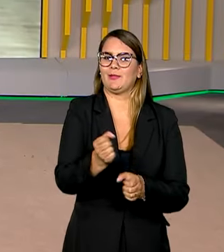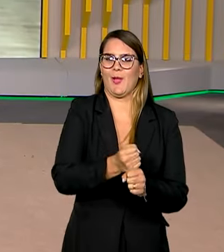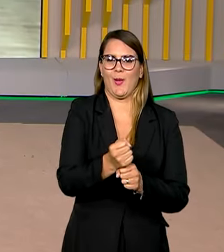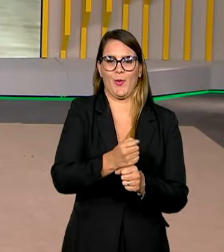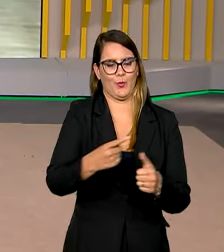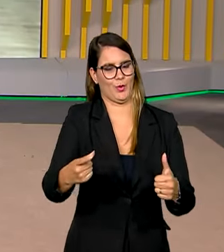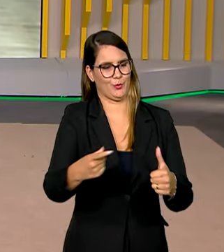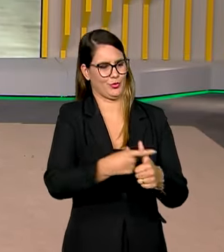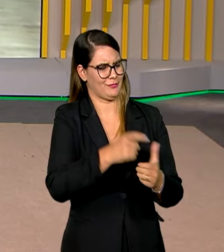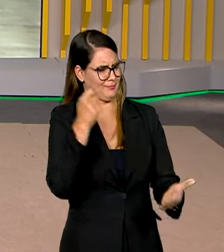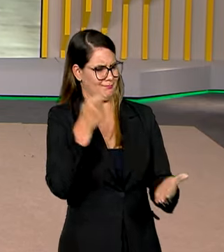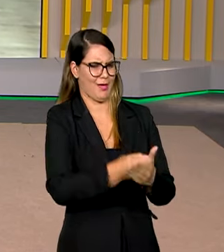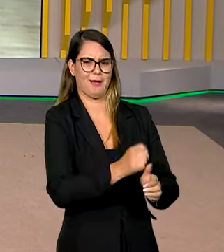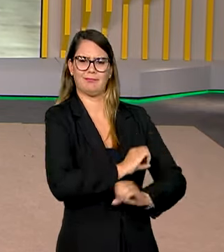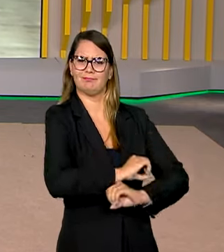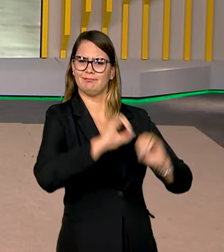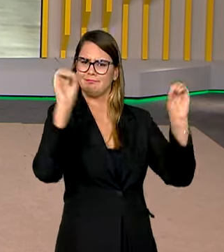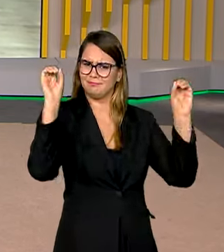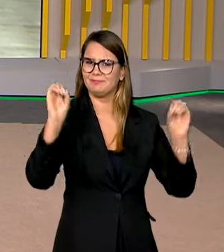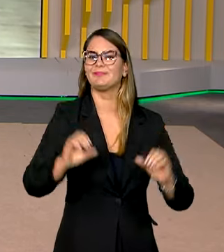com as dívidas zeradas. Obrigado, Pablo. Boa noite. Boa noite.